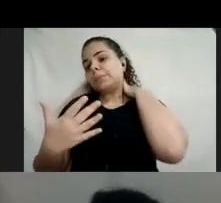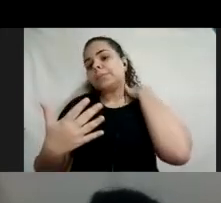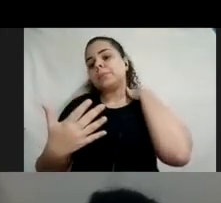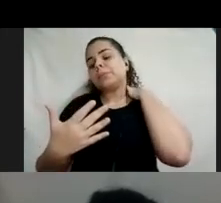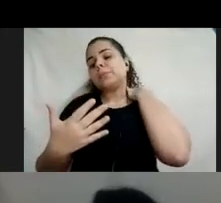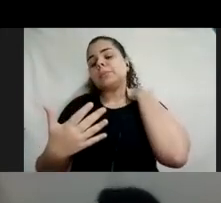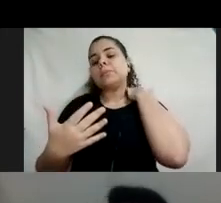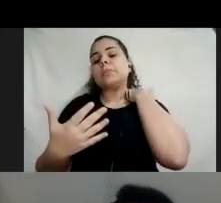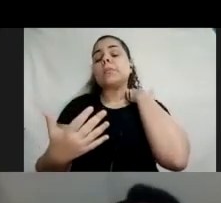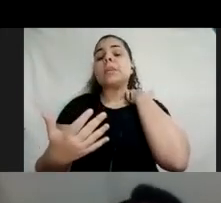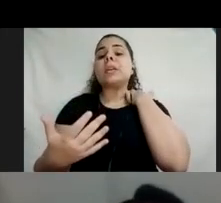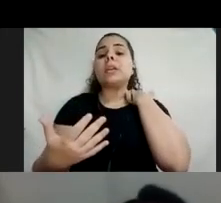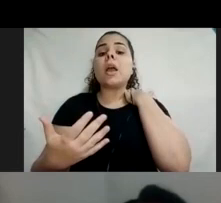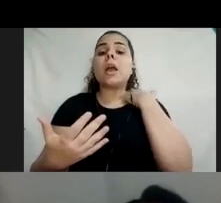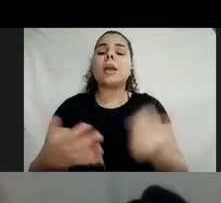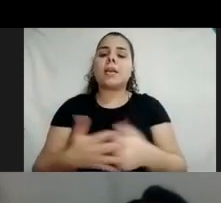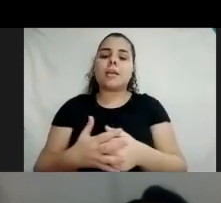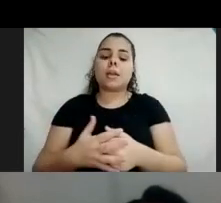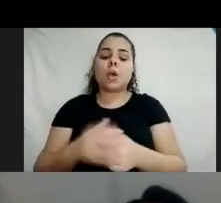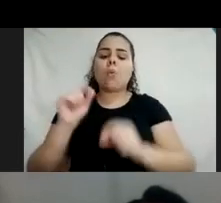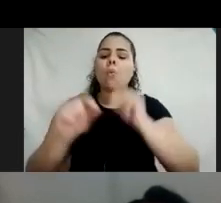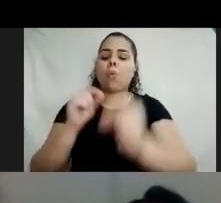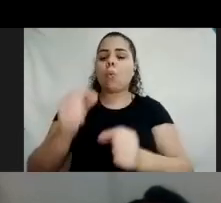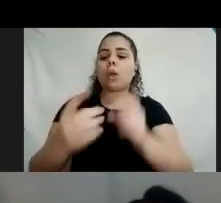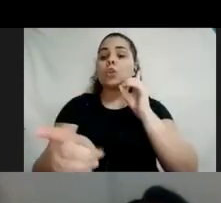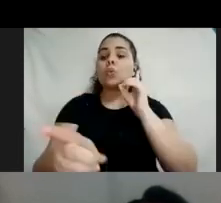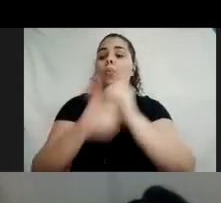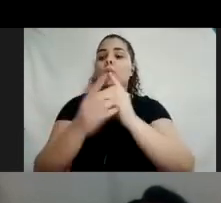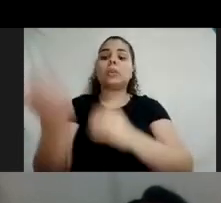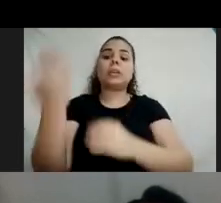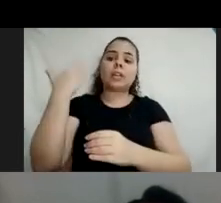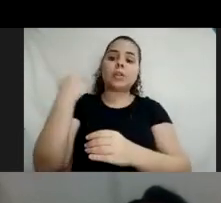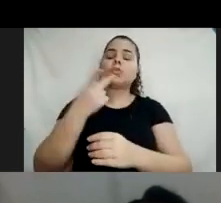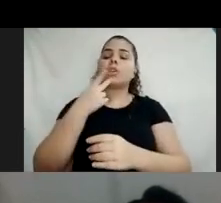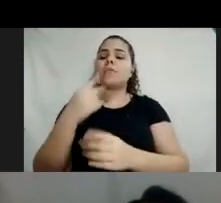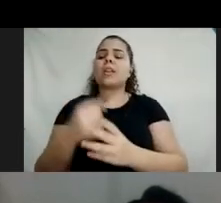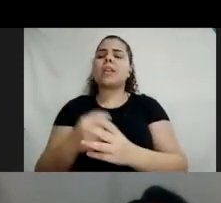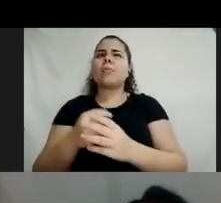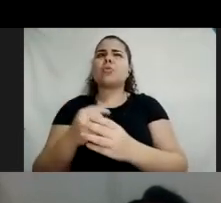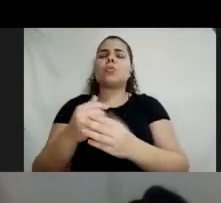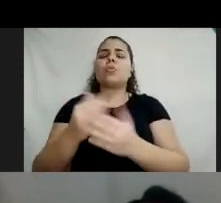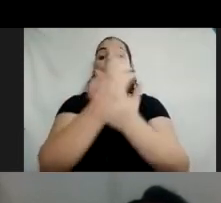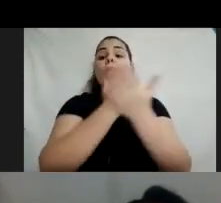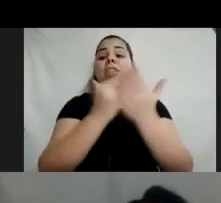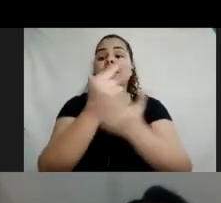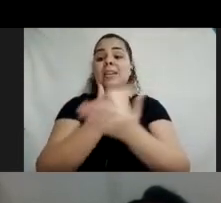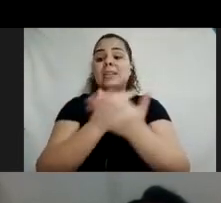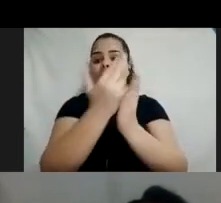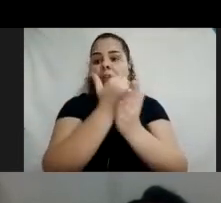um pouco o que a Maria Antônia discutiu no último encontro sobre o desenho universal, eu acho que é um pouco isso, quando a gente pensar